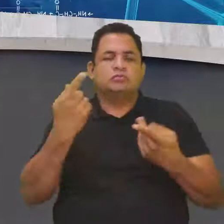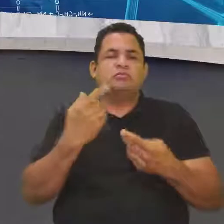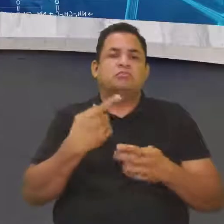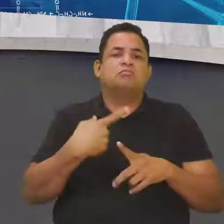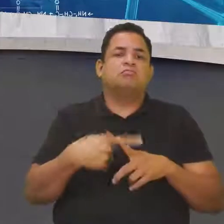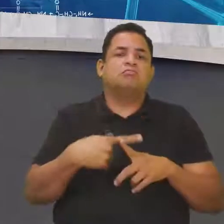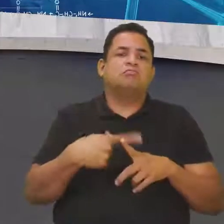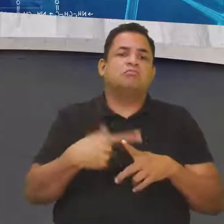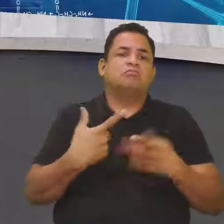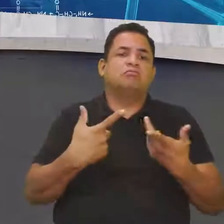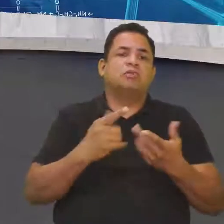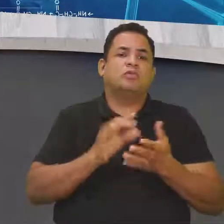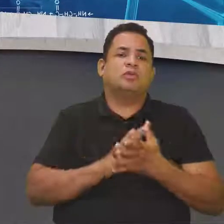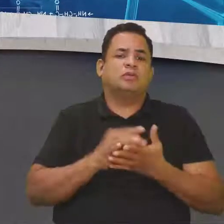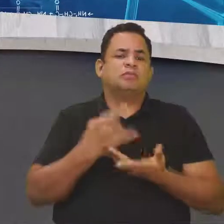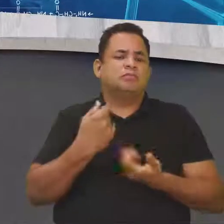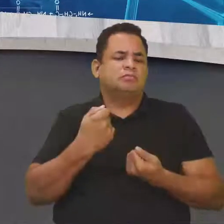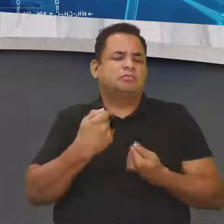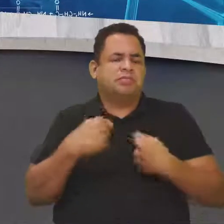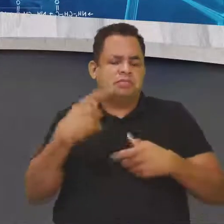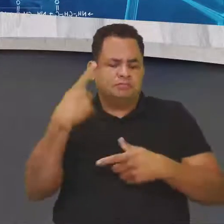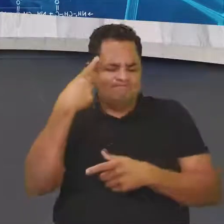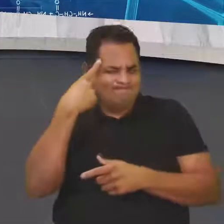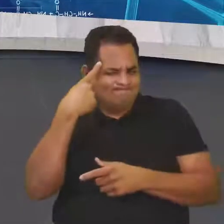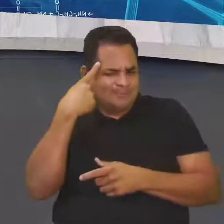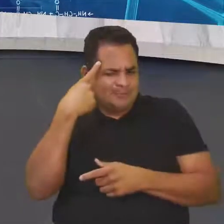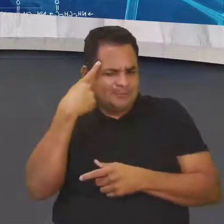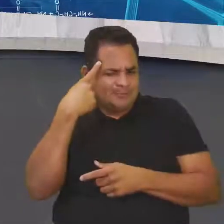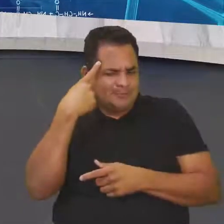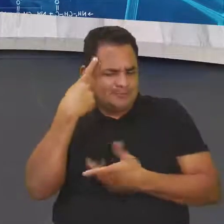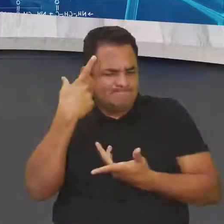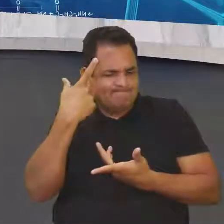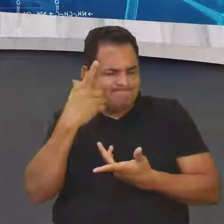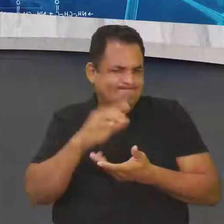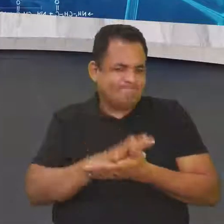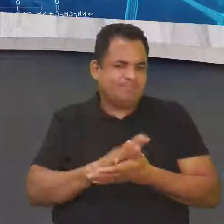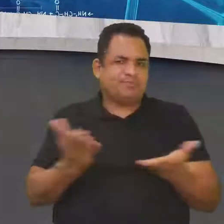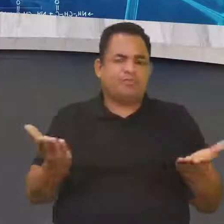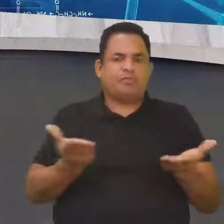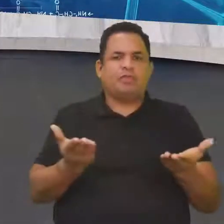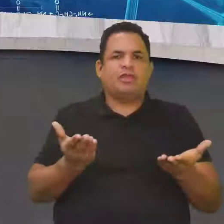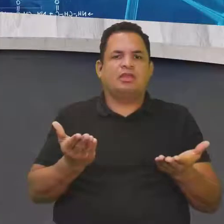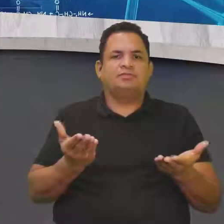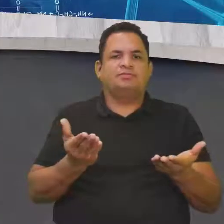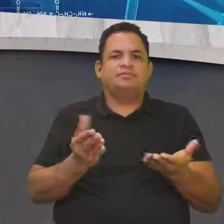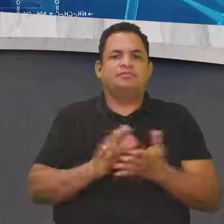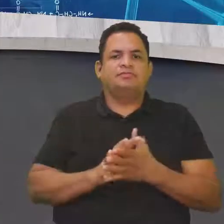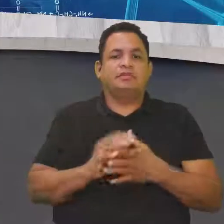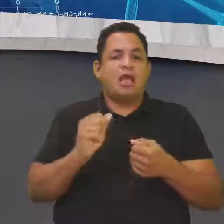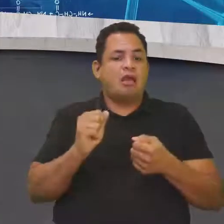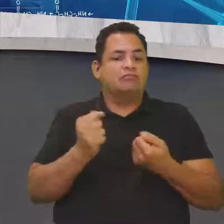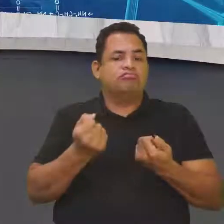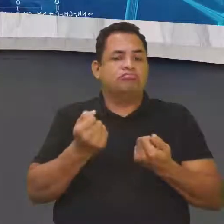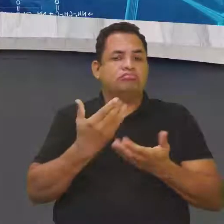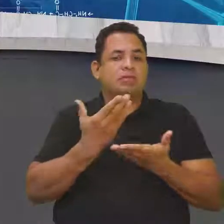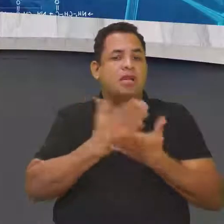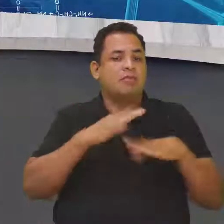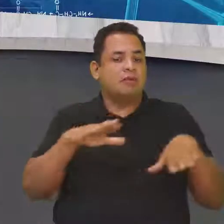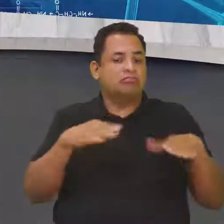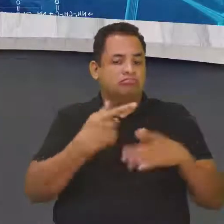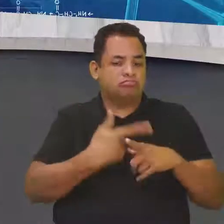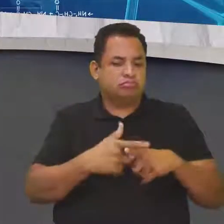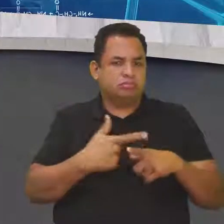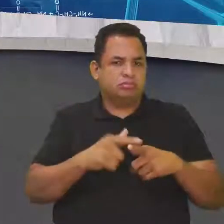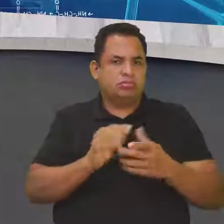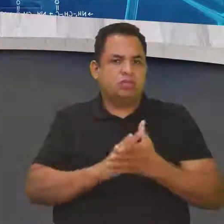por causa desse tipo de raciocínio que, às vezes, nós não estamos acostumados. Então, para resolver esse problema, nós vamos agora